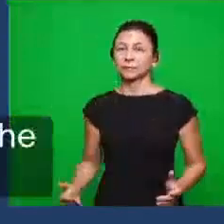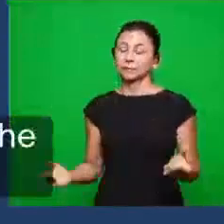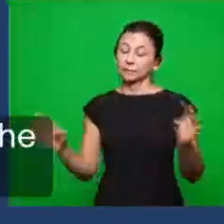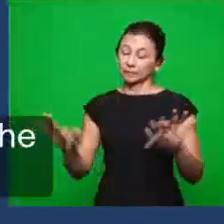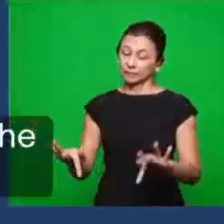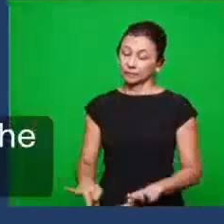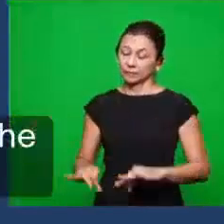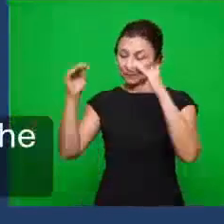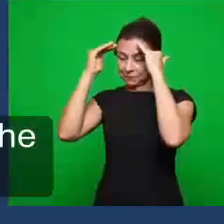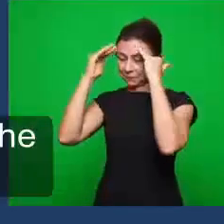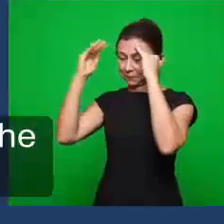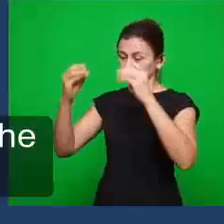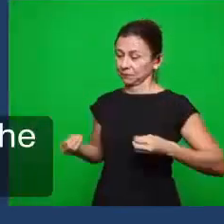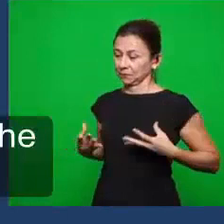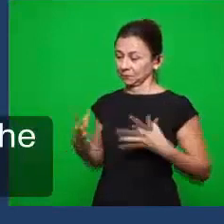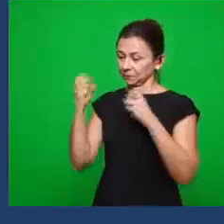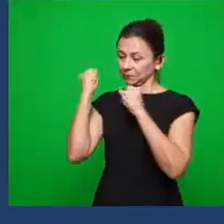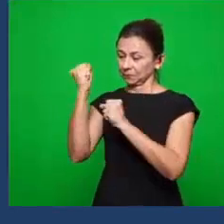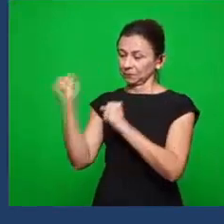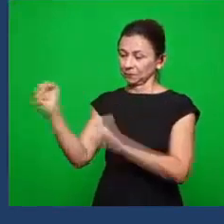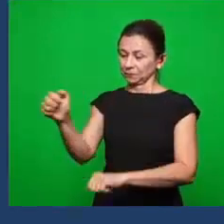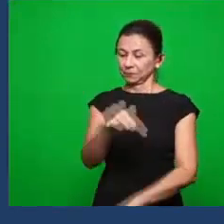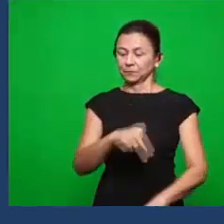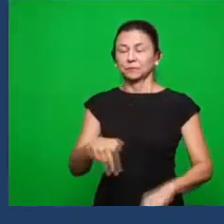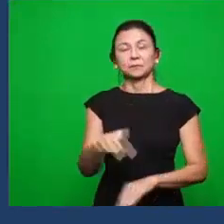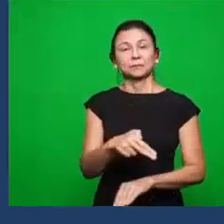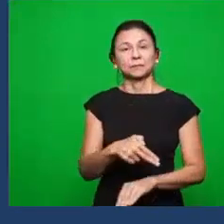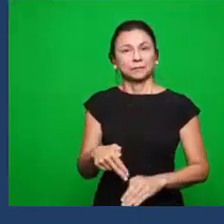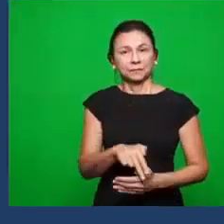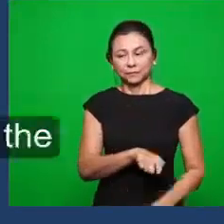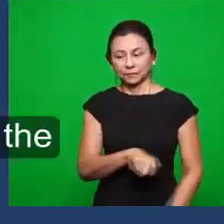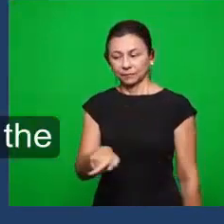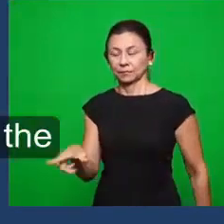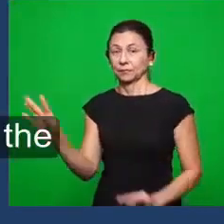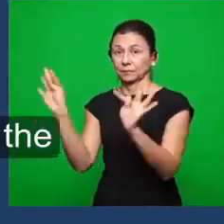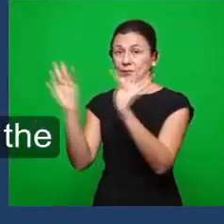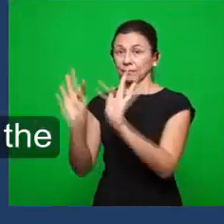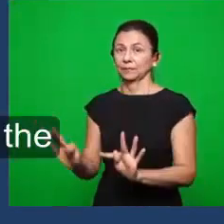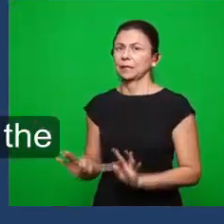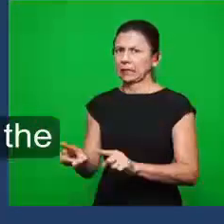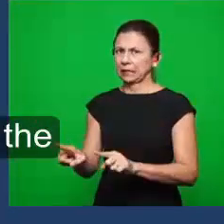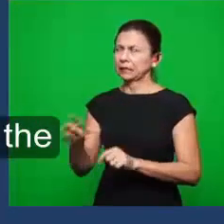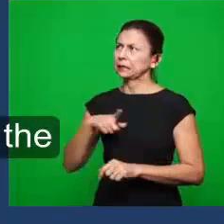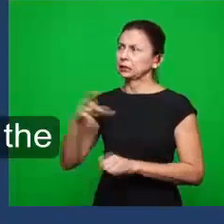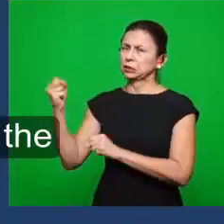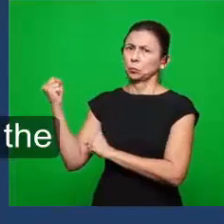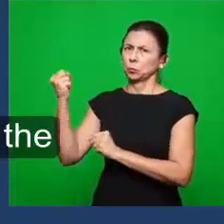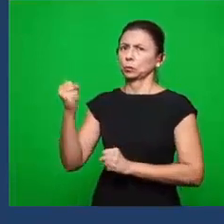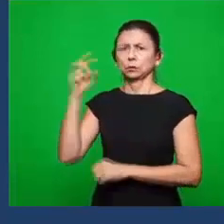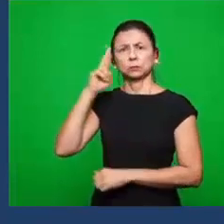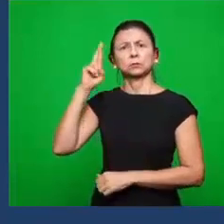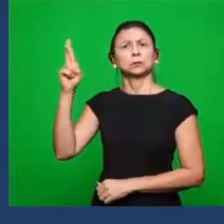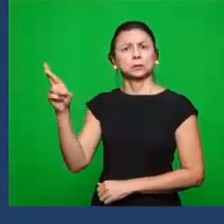as minhas obras, eu lhe darei poder sobre as nações. Então, o Espírito de fortaleza. Então, aquela igreja já tinha a fortaleza do Senhor, o poder do Senhor,